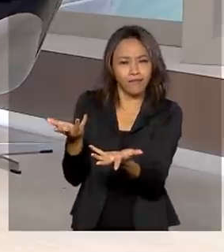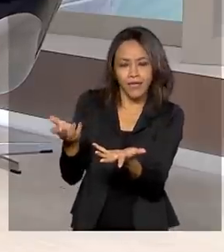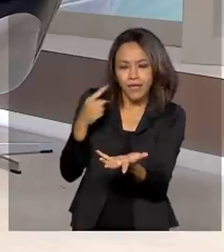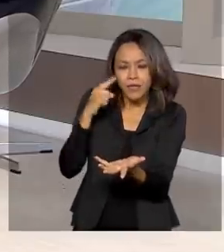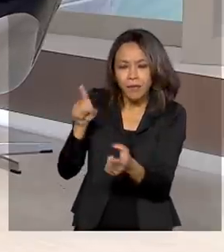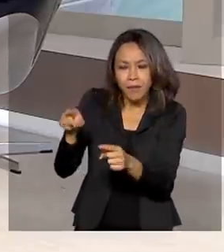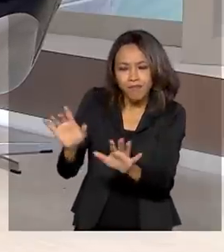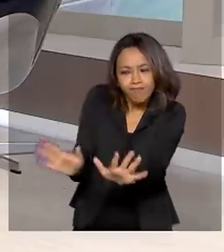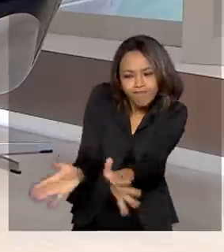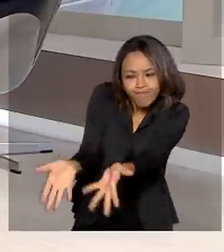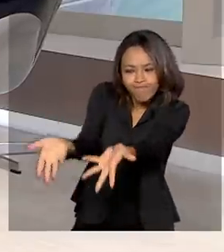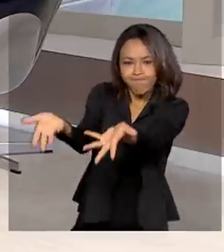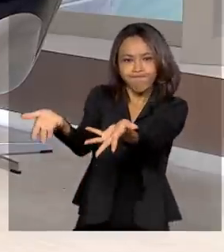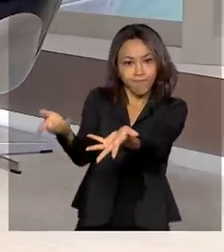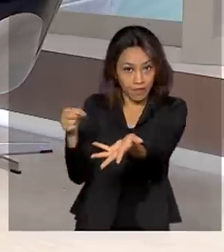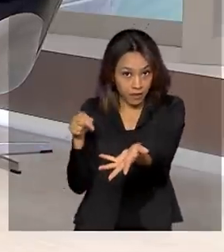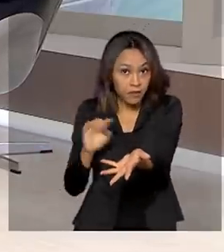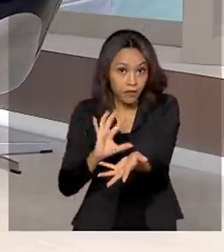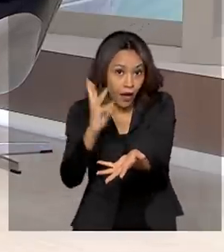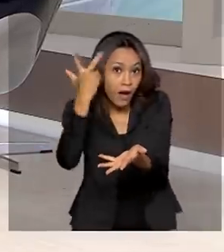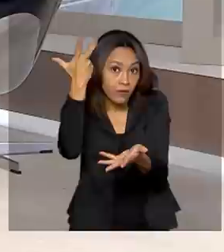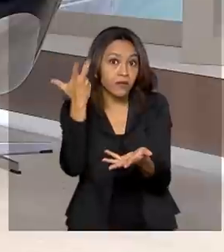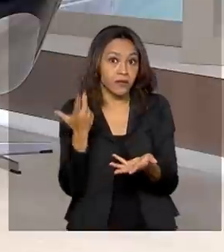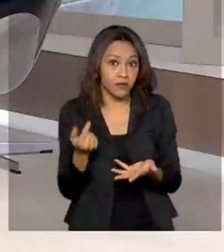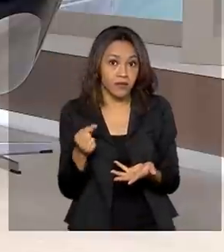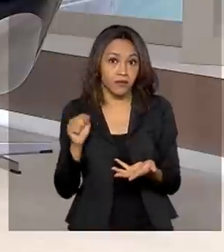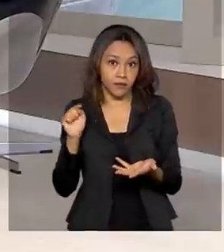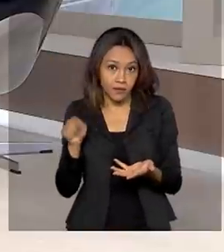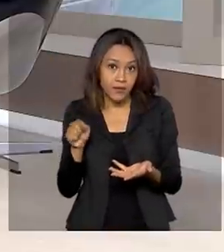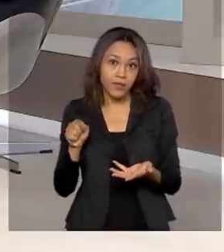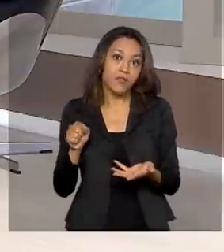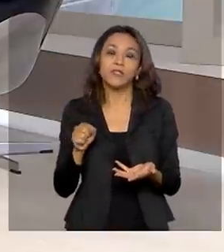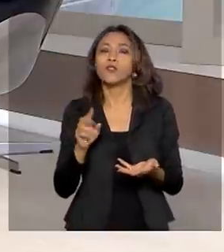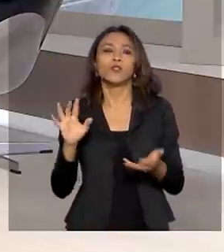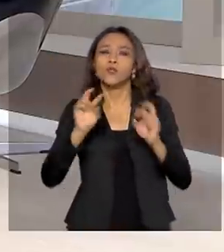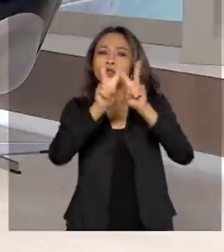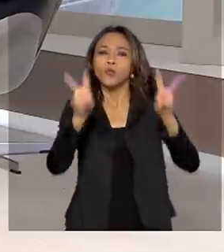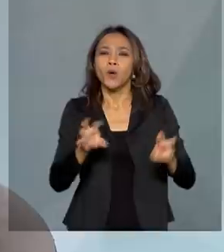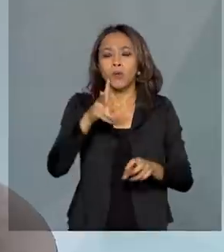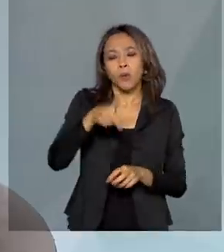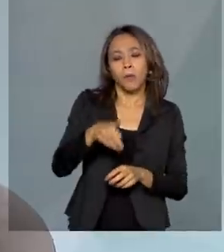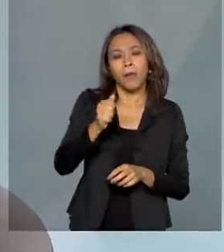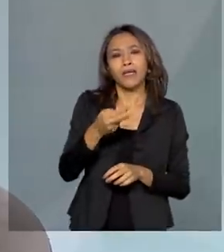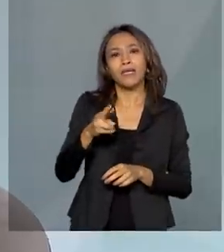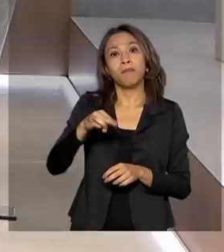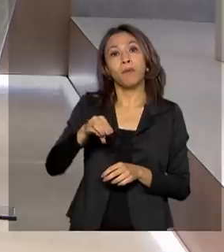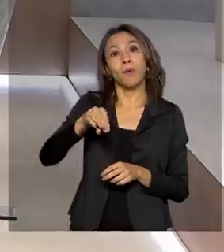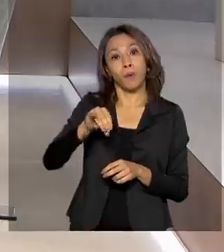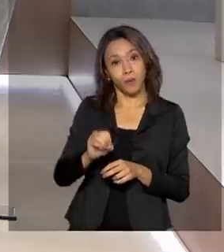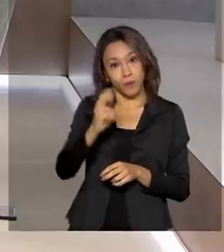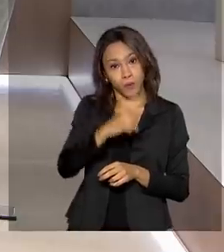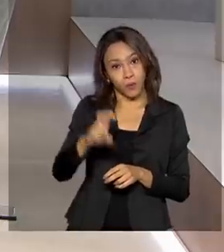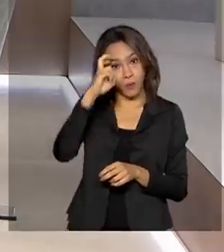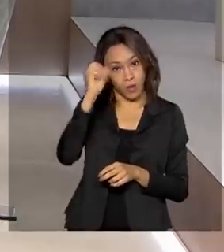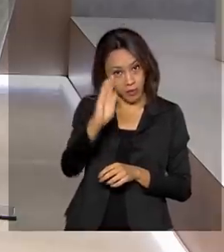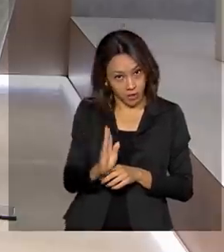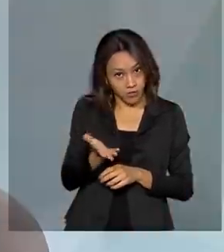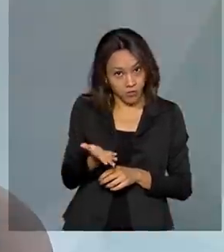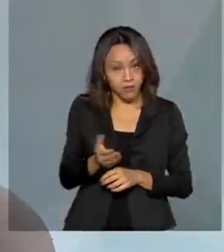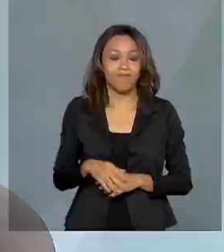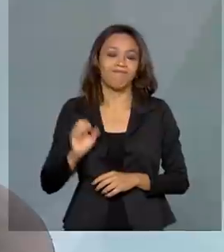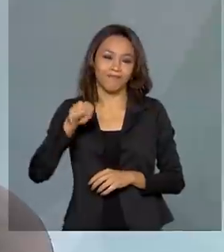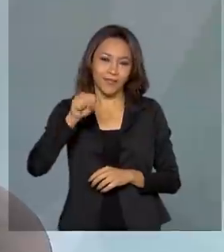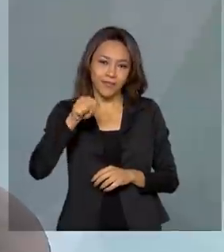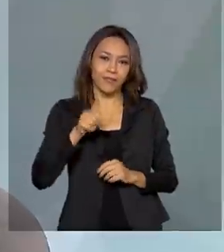investir. Isso também está ocorrendo, então, em relação ao patrimônio cultural brasileiro. Com certeza. A gente está adotando